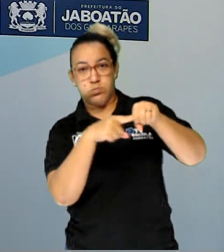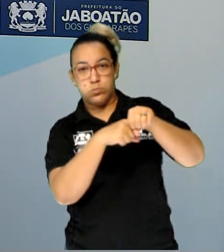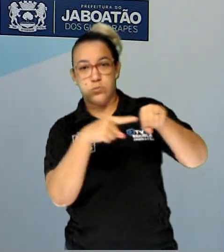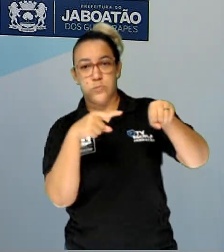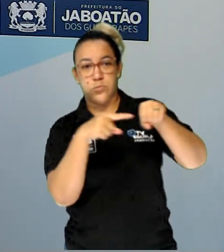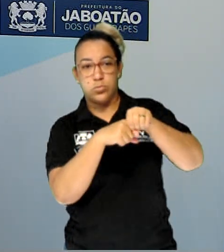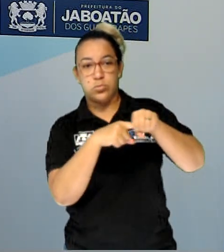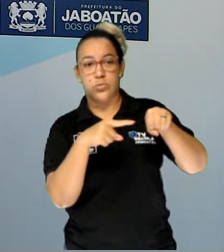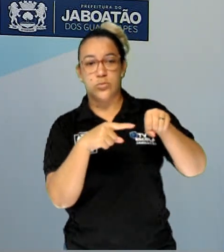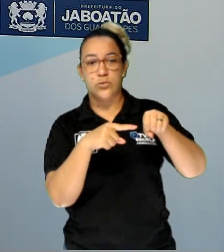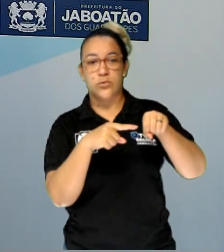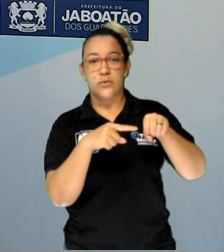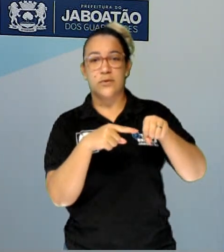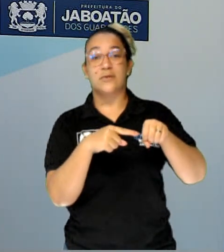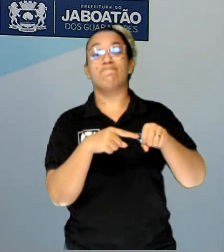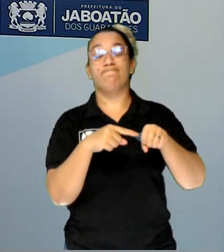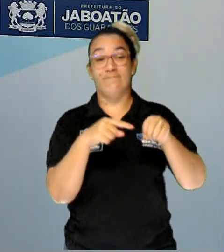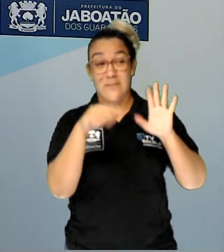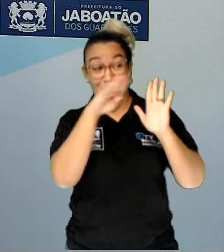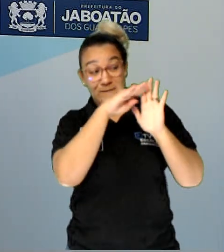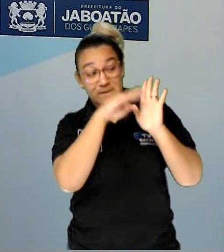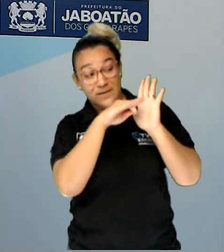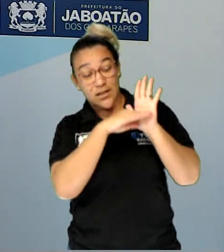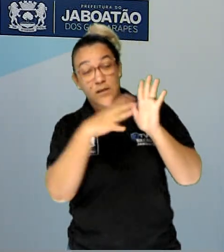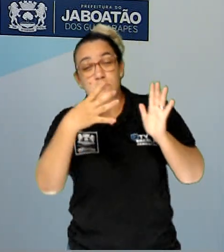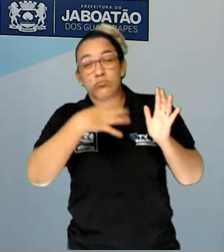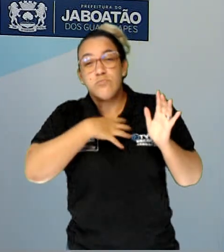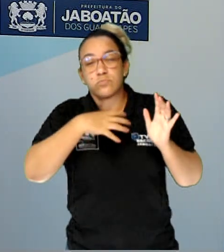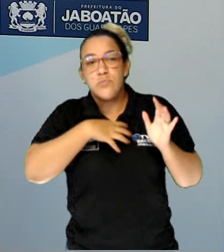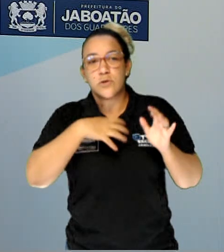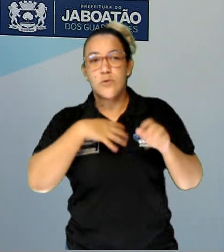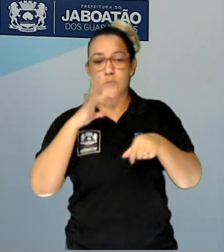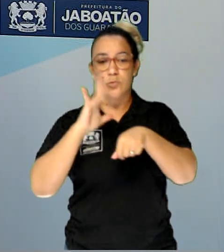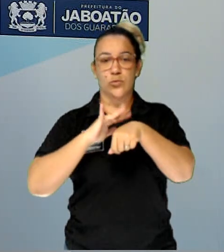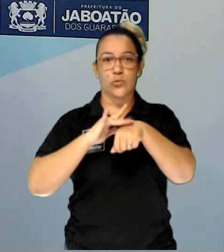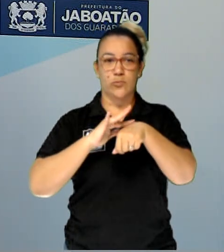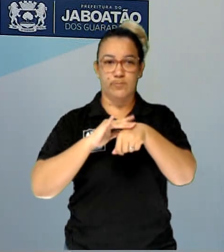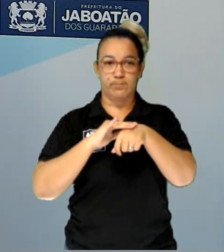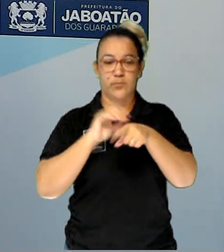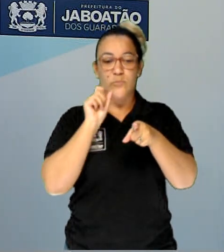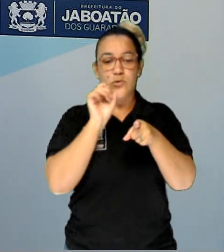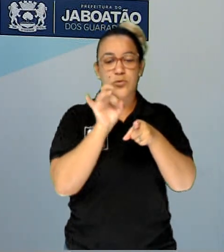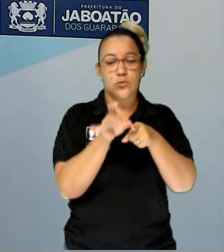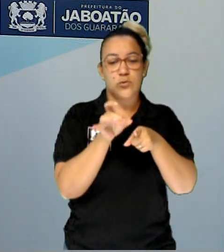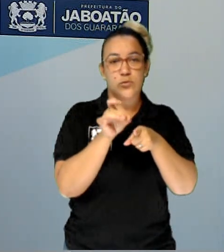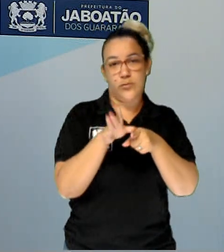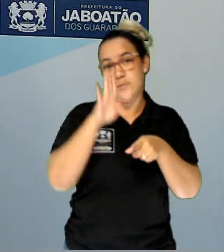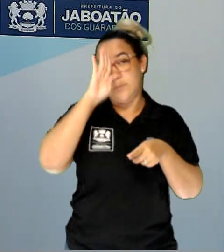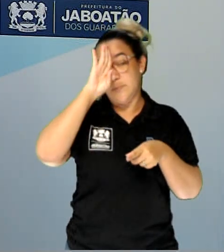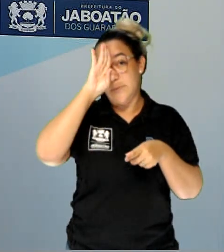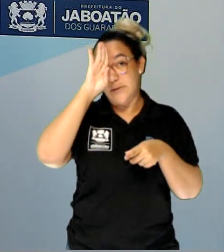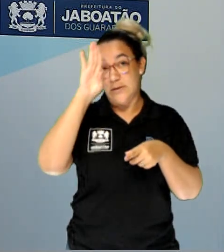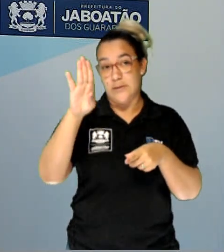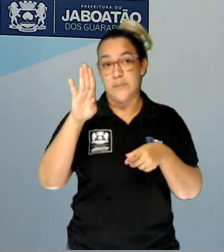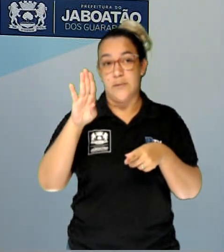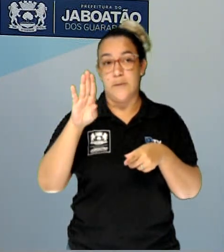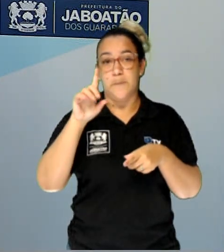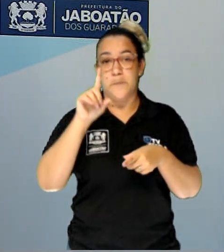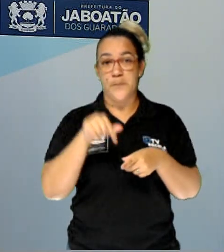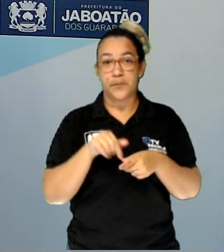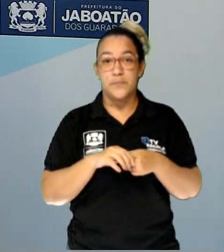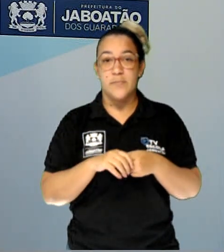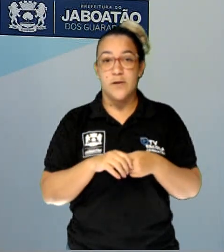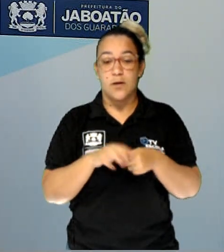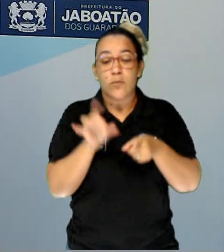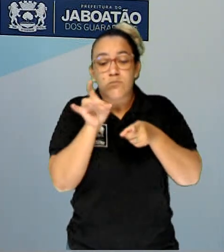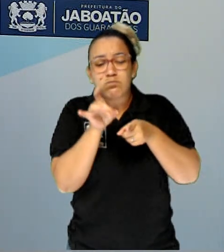região. Então, esses são os sintomas da gonorreia. O principal é o aparecimento desse